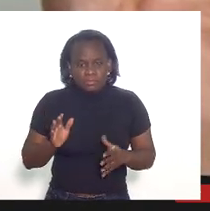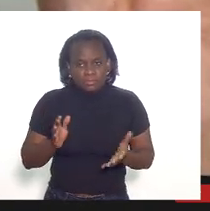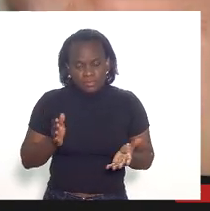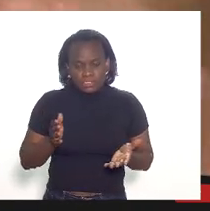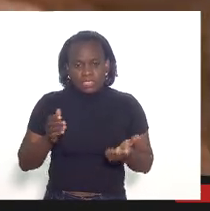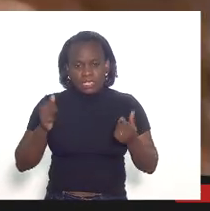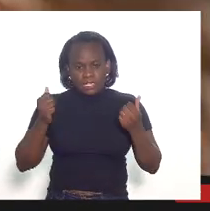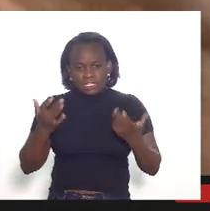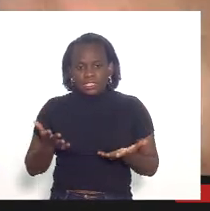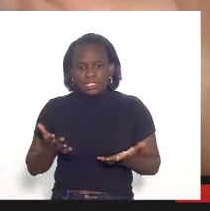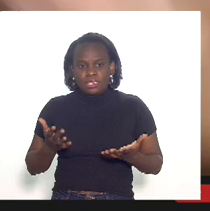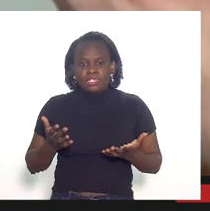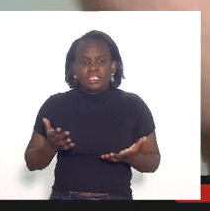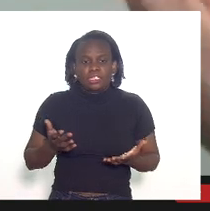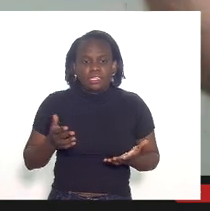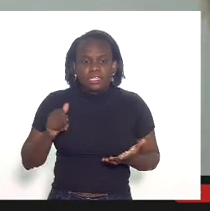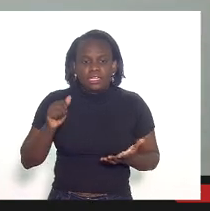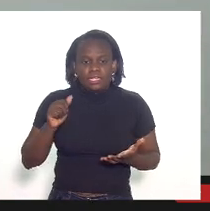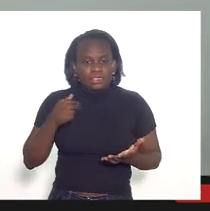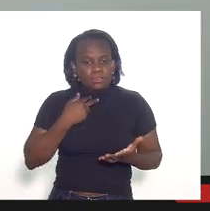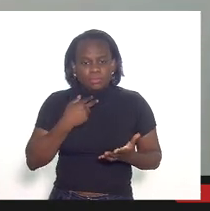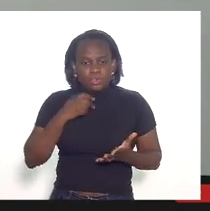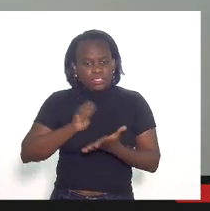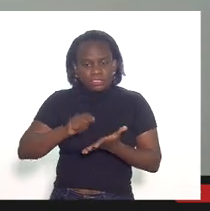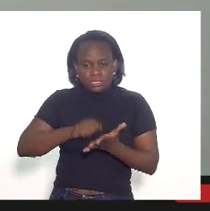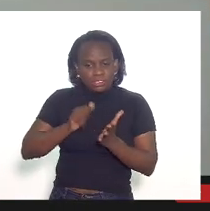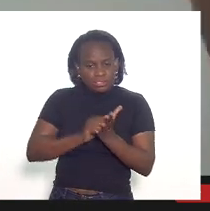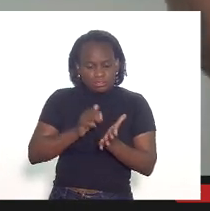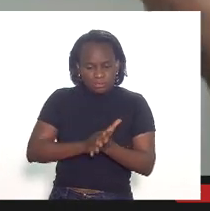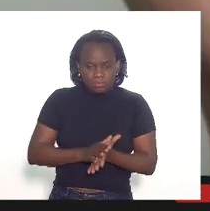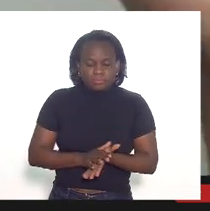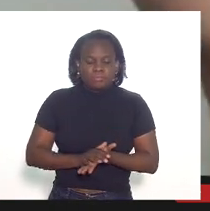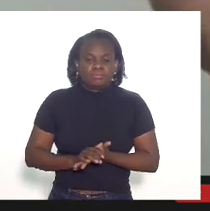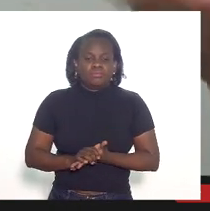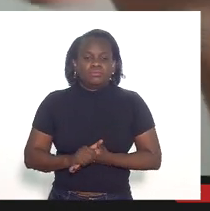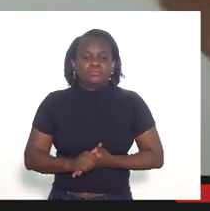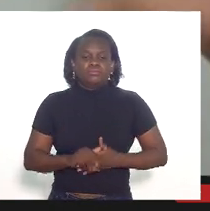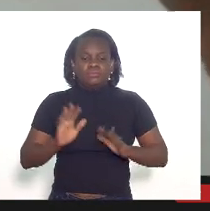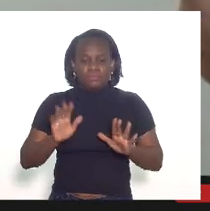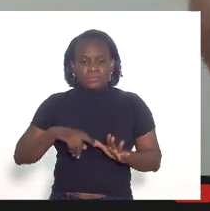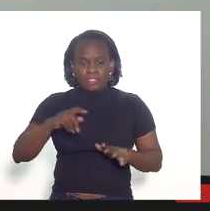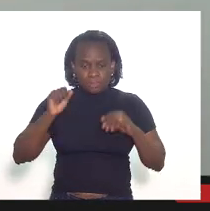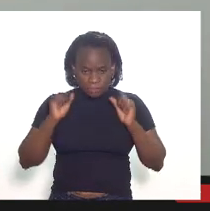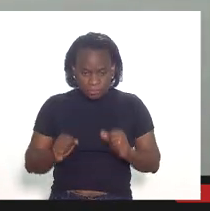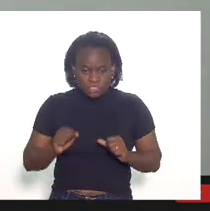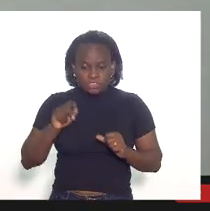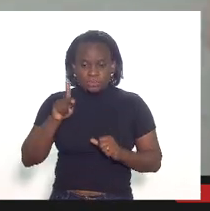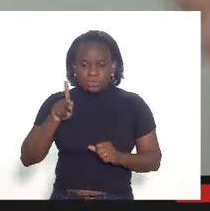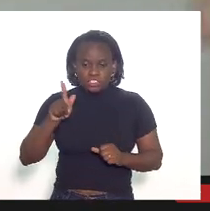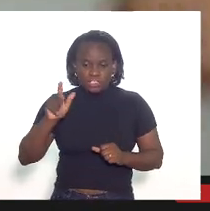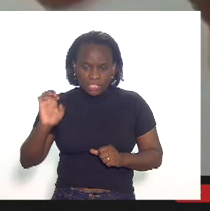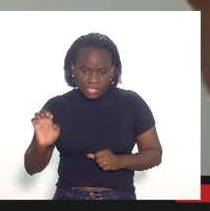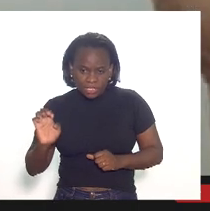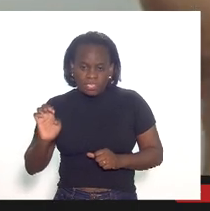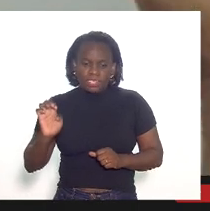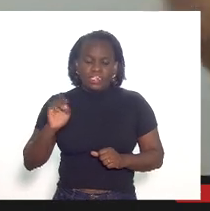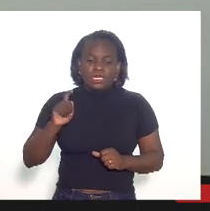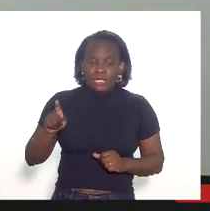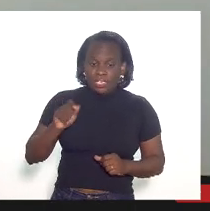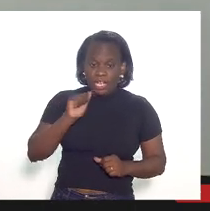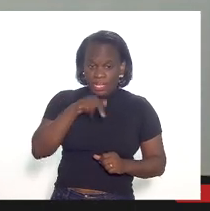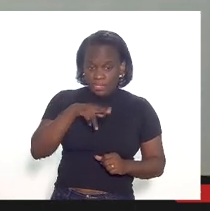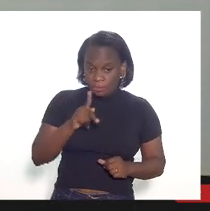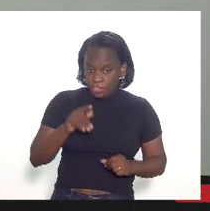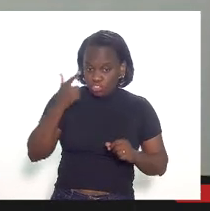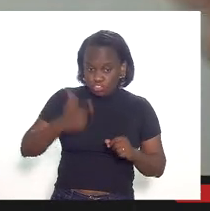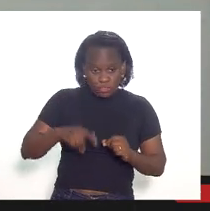ser muito claros a AF15 não pode lavrar alto de infração mas a gente poderia levar para a PGE caso a ANP não quisesse de novo